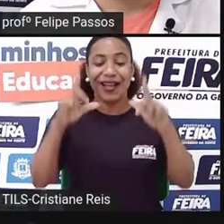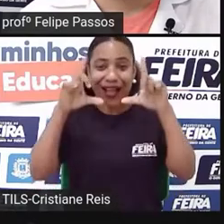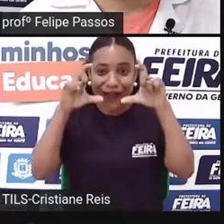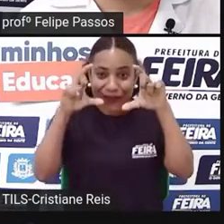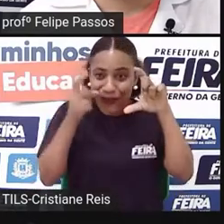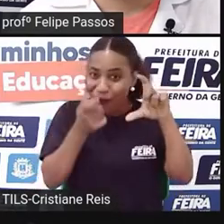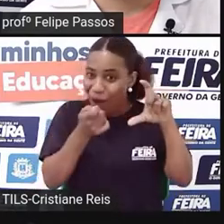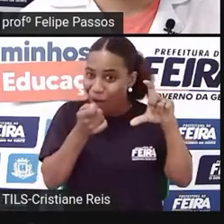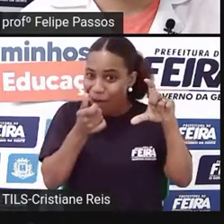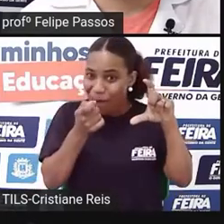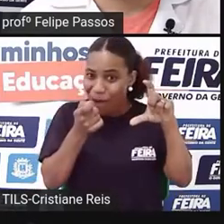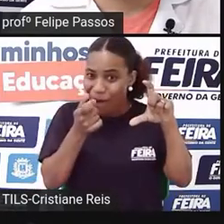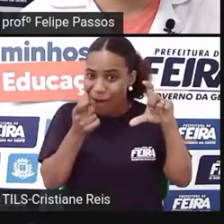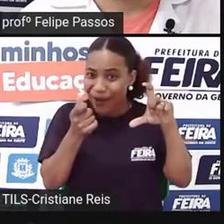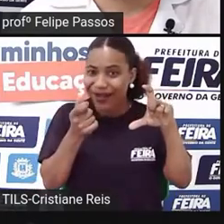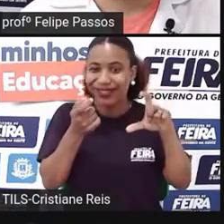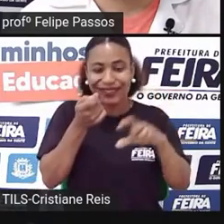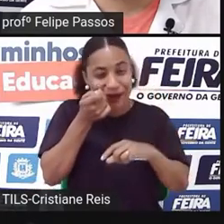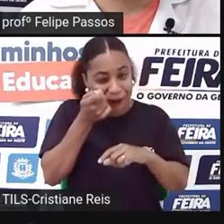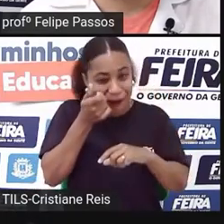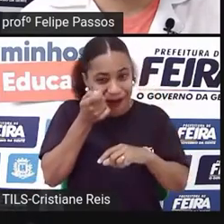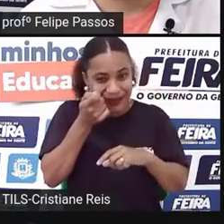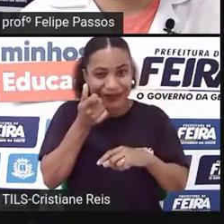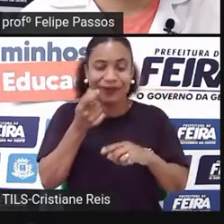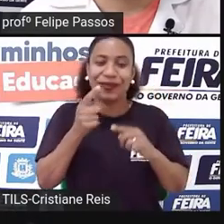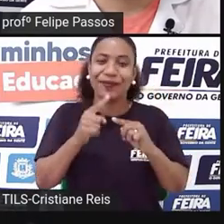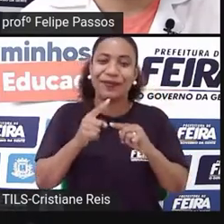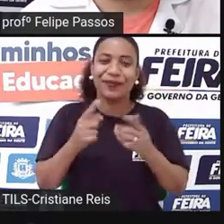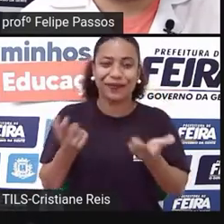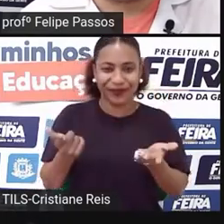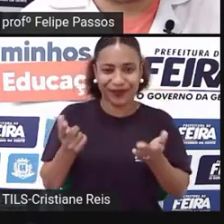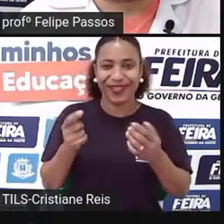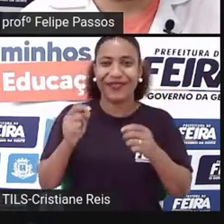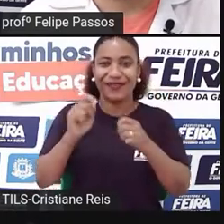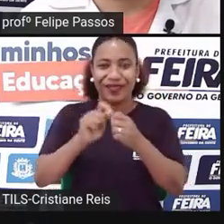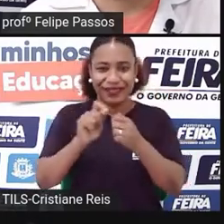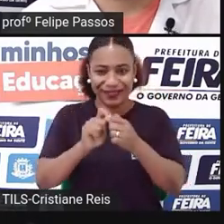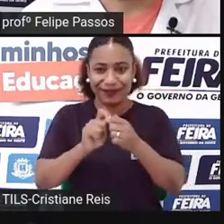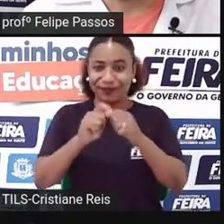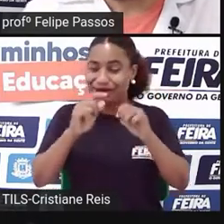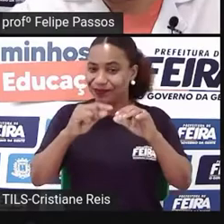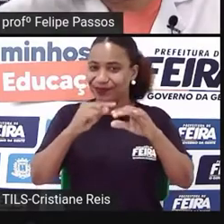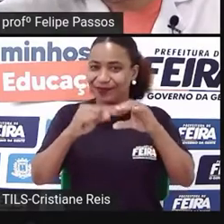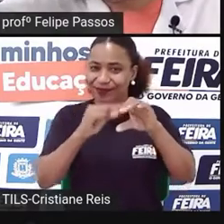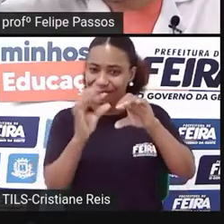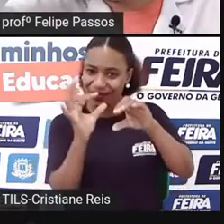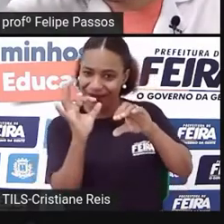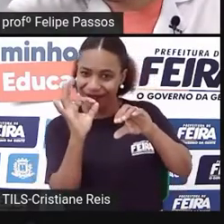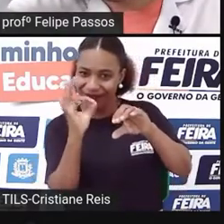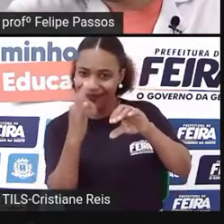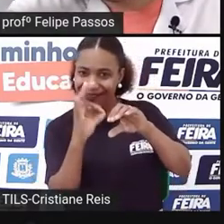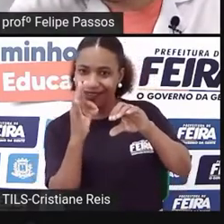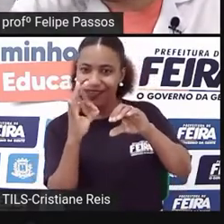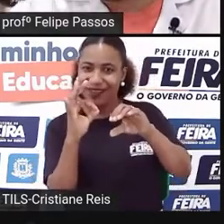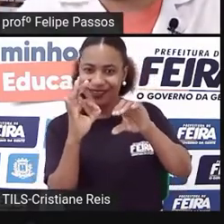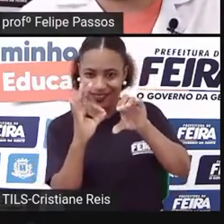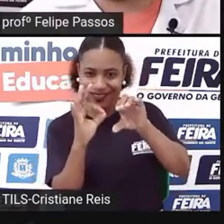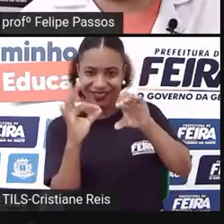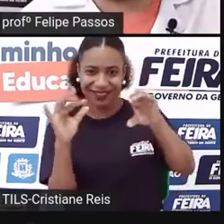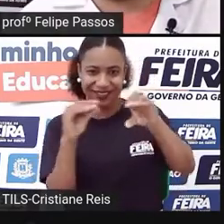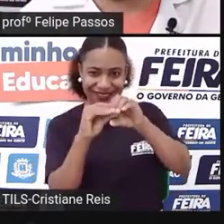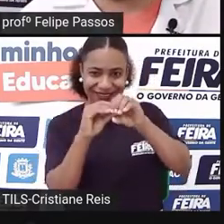Quase do jeito por quê? Porque a fotografia era analógica. Você tinha um filme e nesse filme se gravava a luz, né?